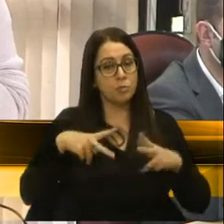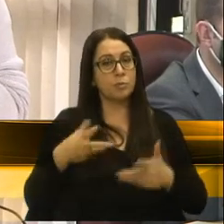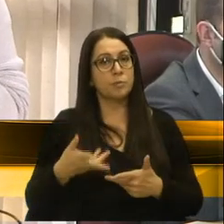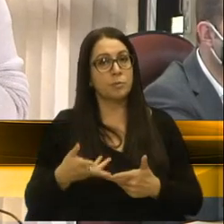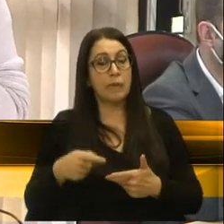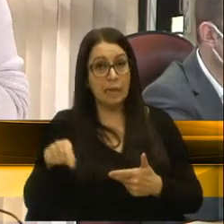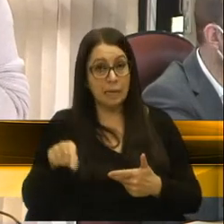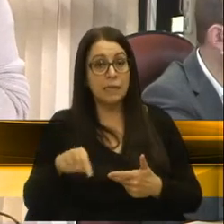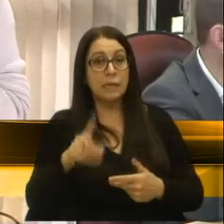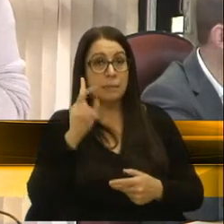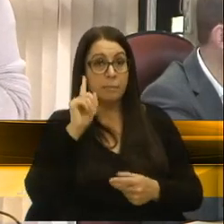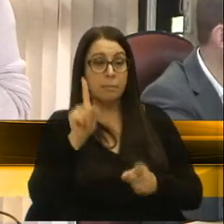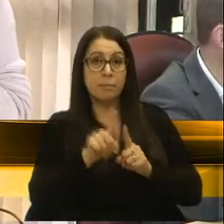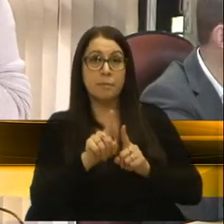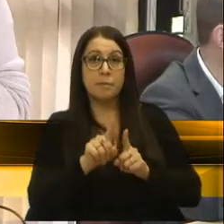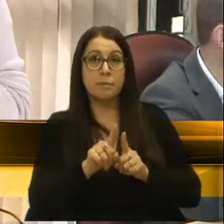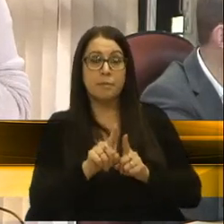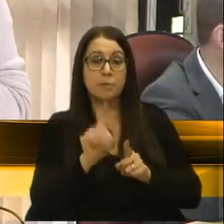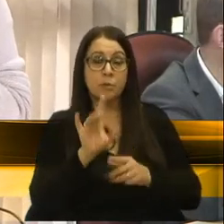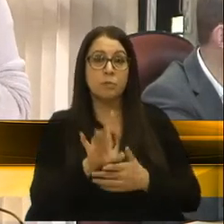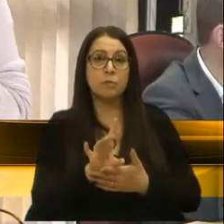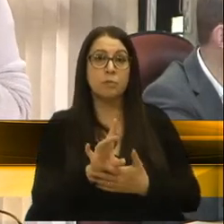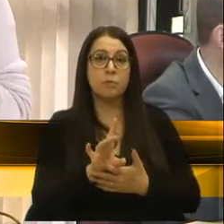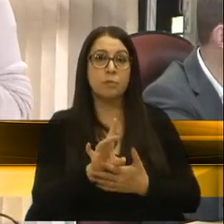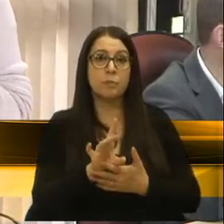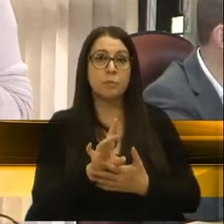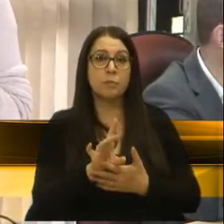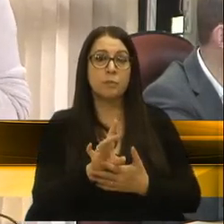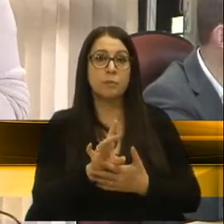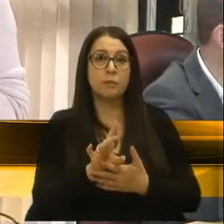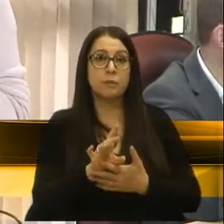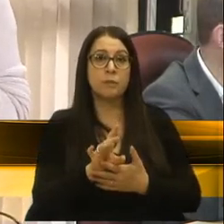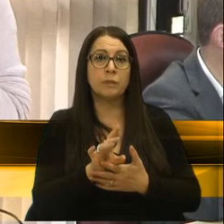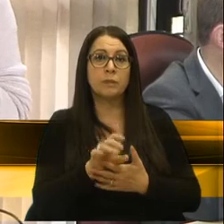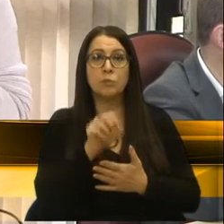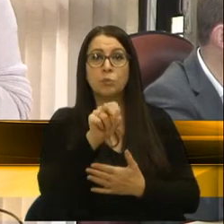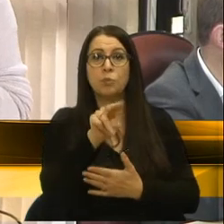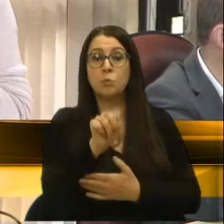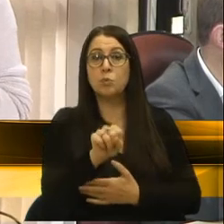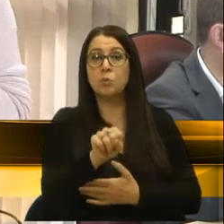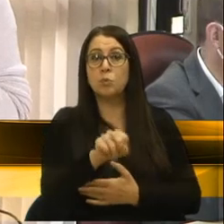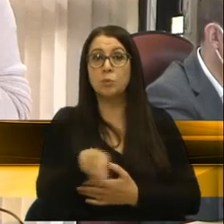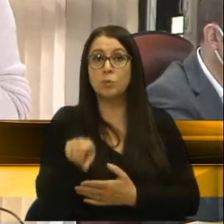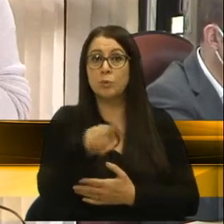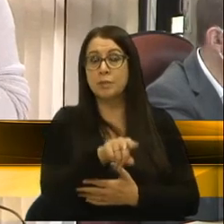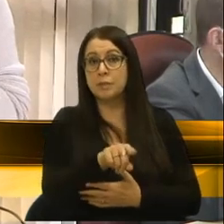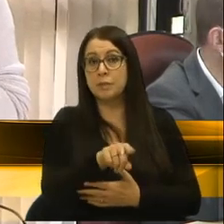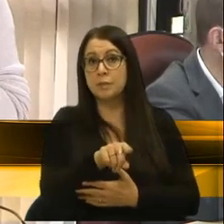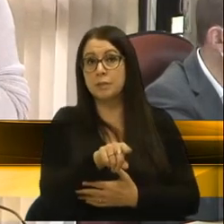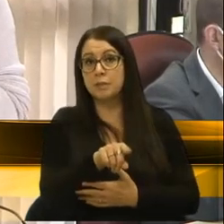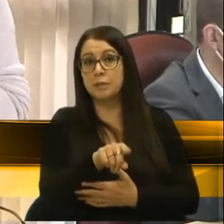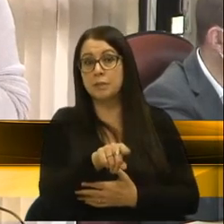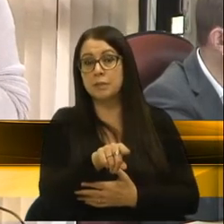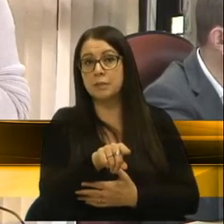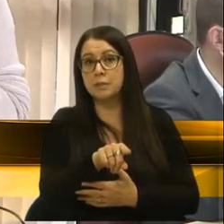E aí acaba que só a atenção básica é gerida pela